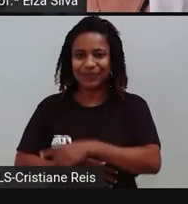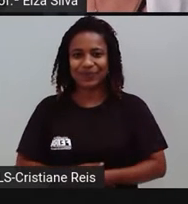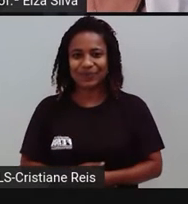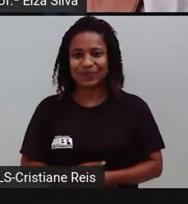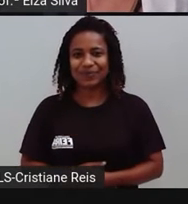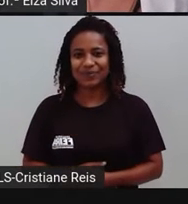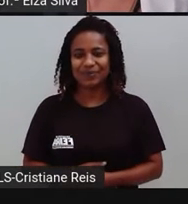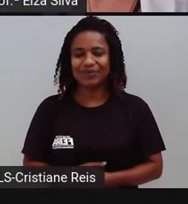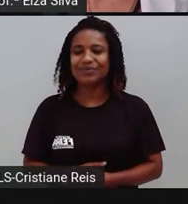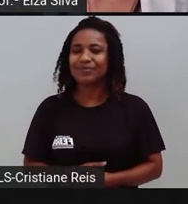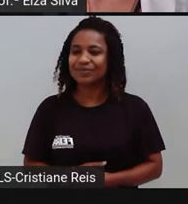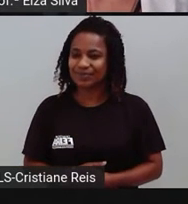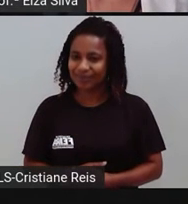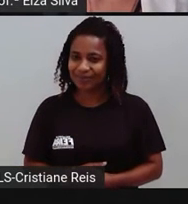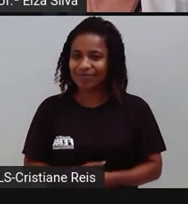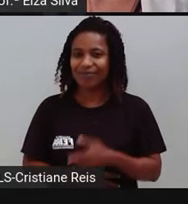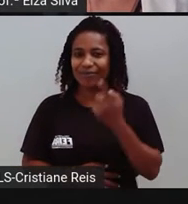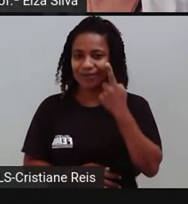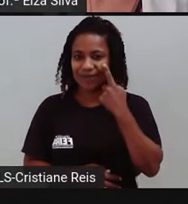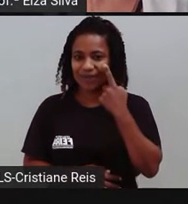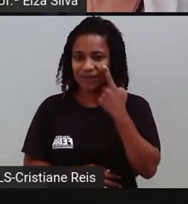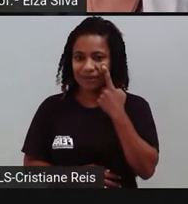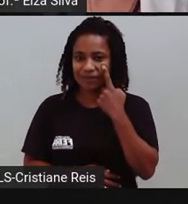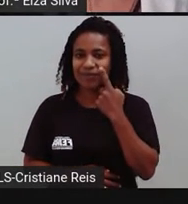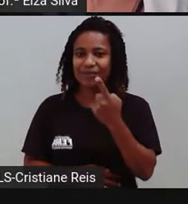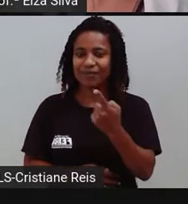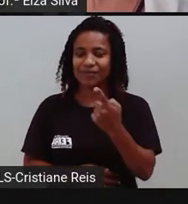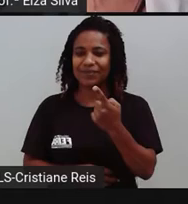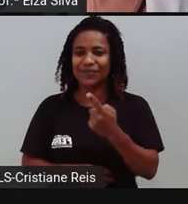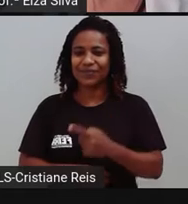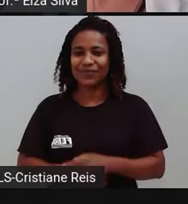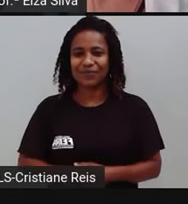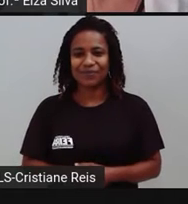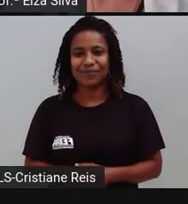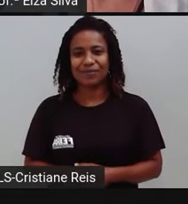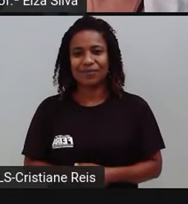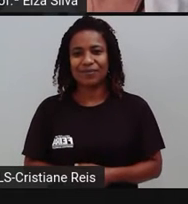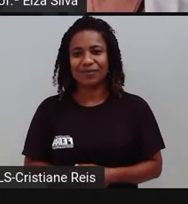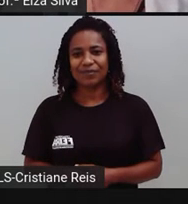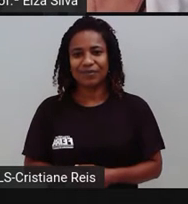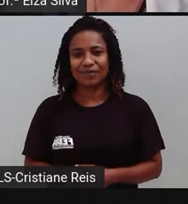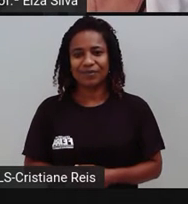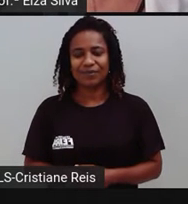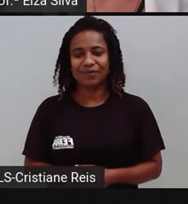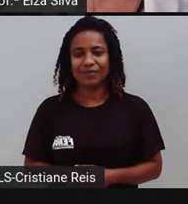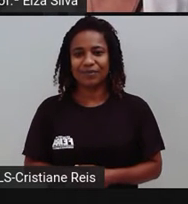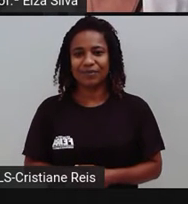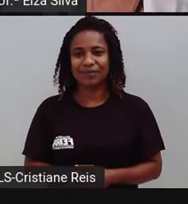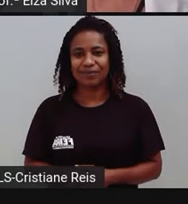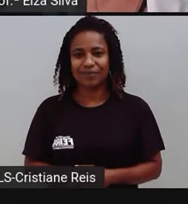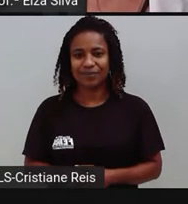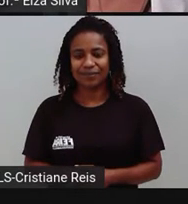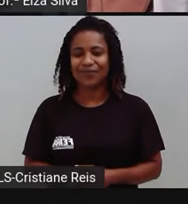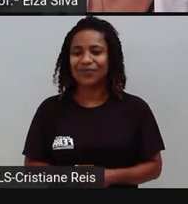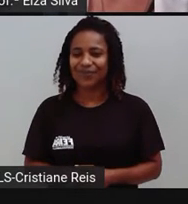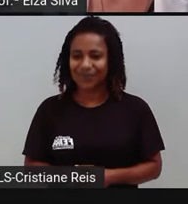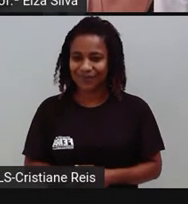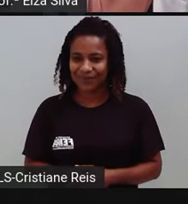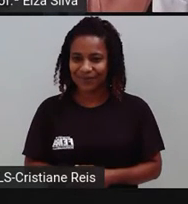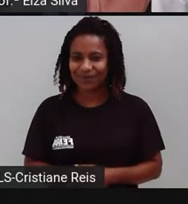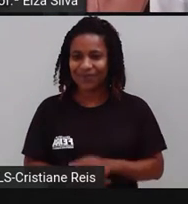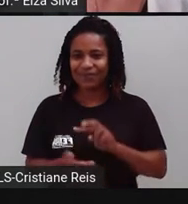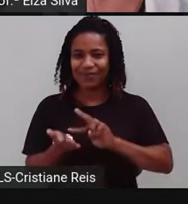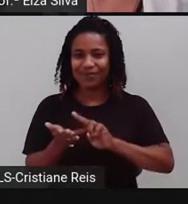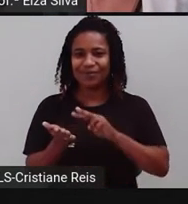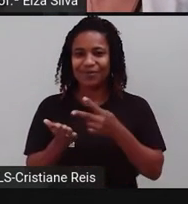Observem que eu trago para vocês aqui, United States of America, e USA em